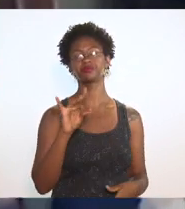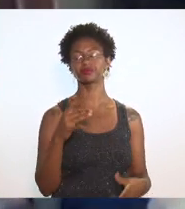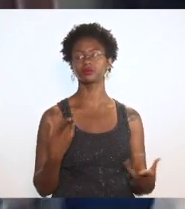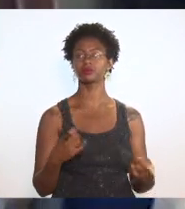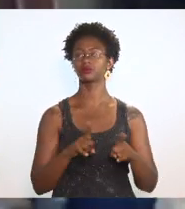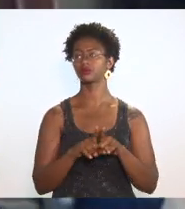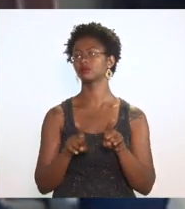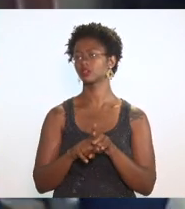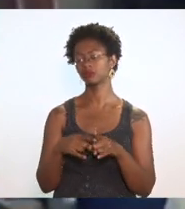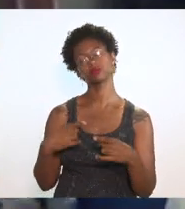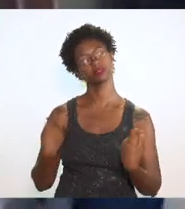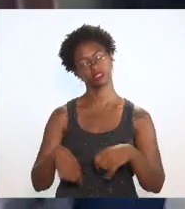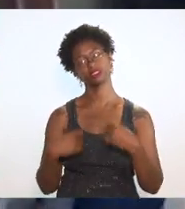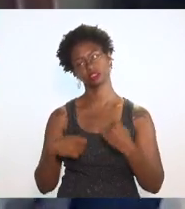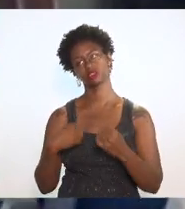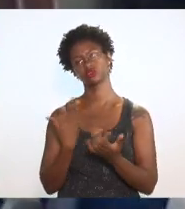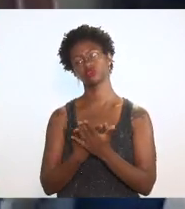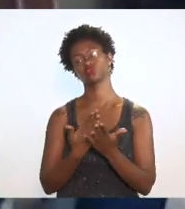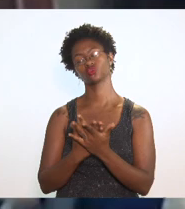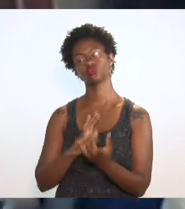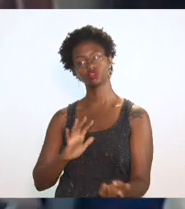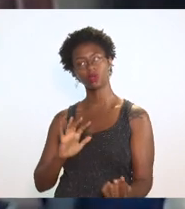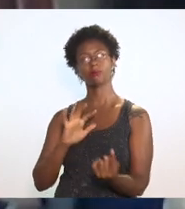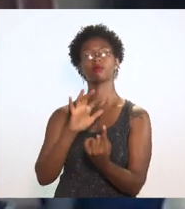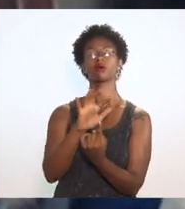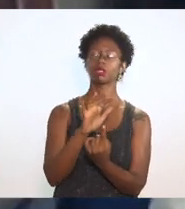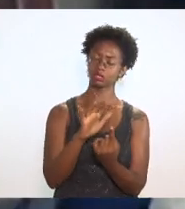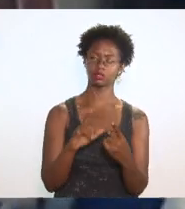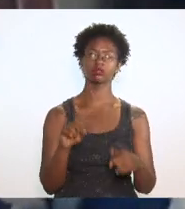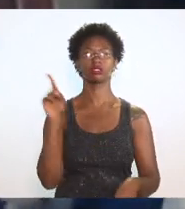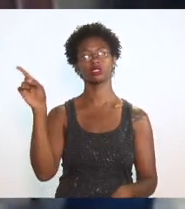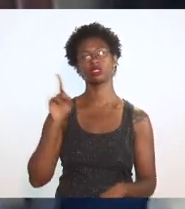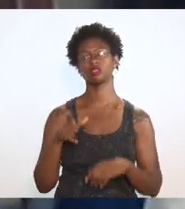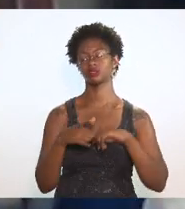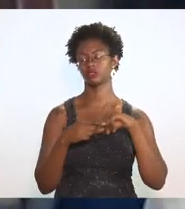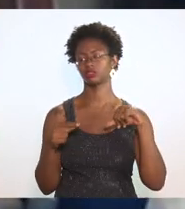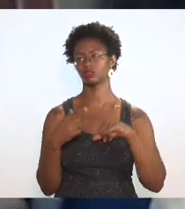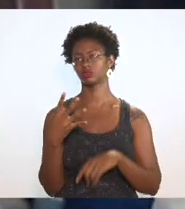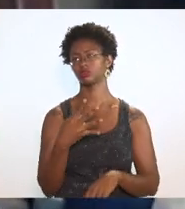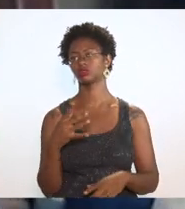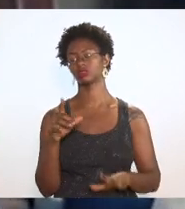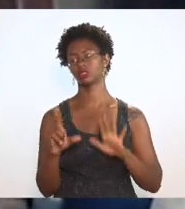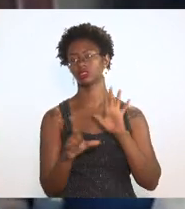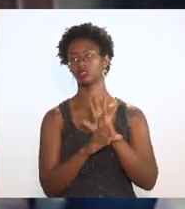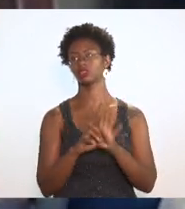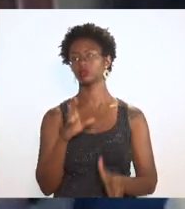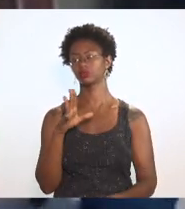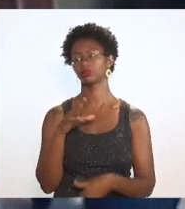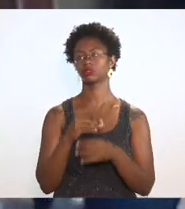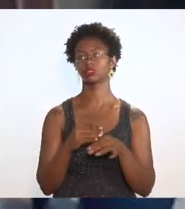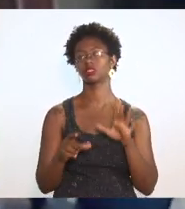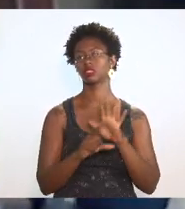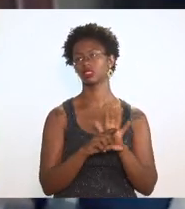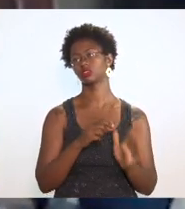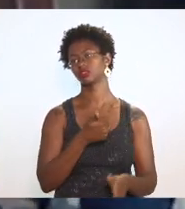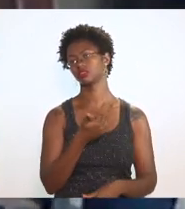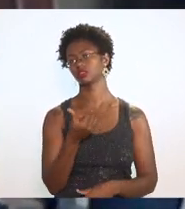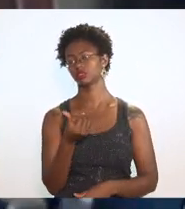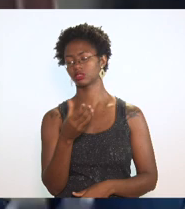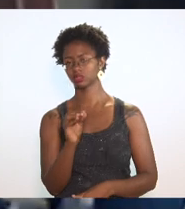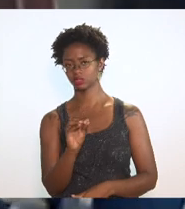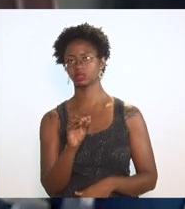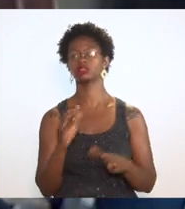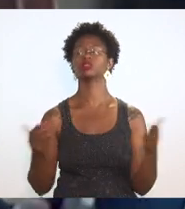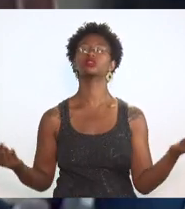que ter estudo de impacto nada obstante o artigo 4º lá da lei complementar 160 e hoje